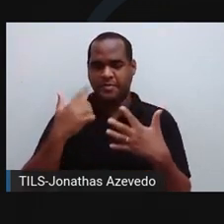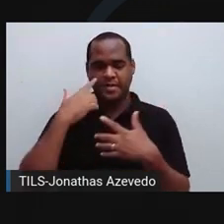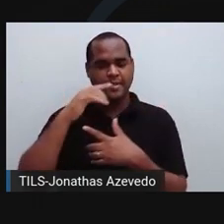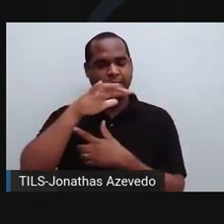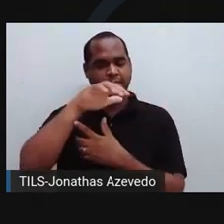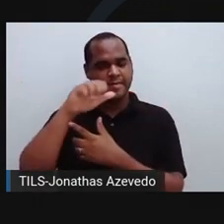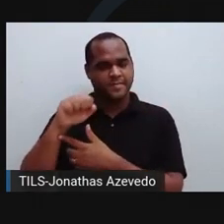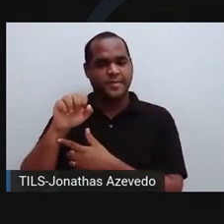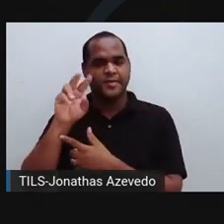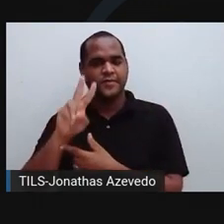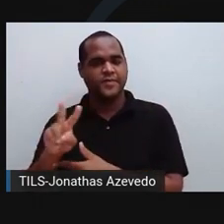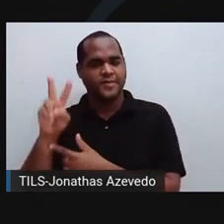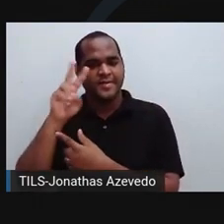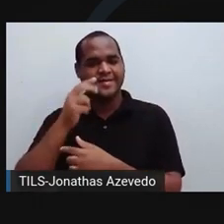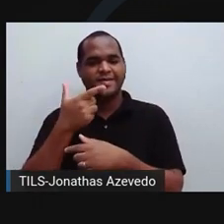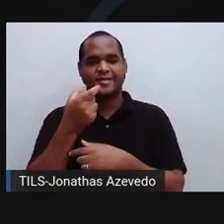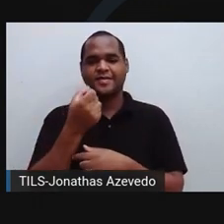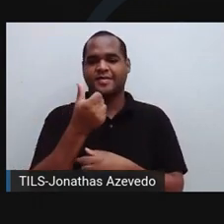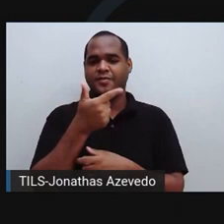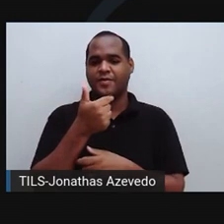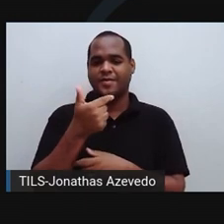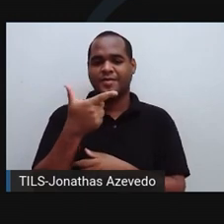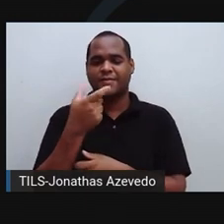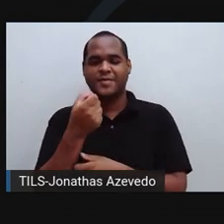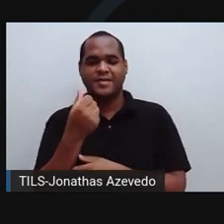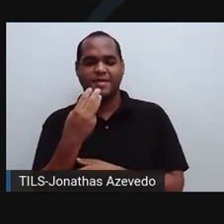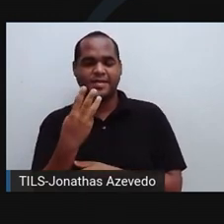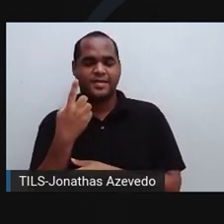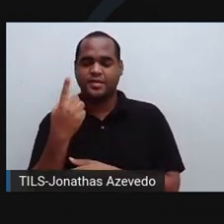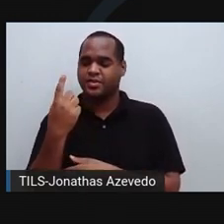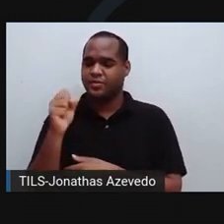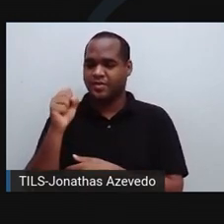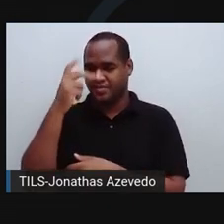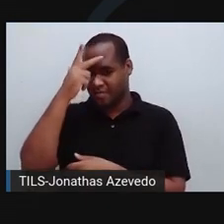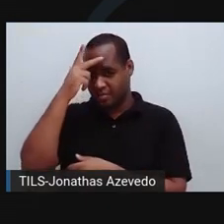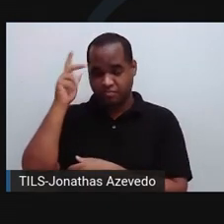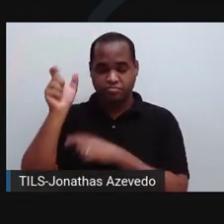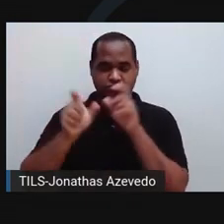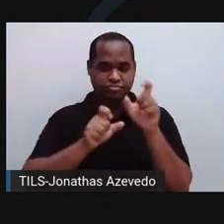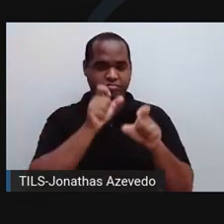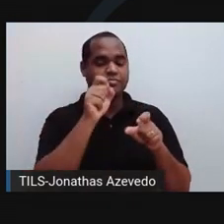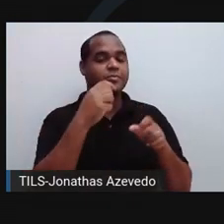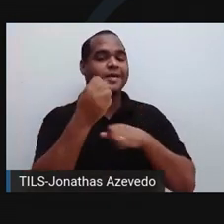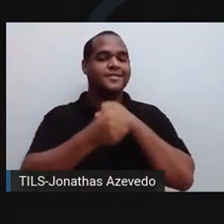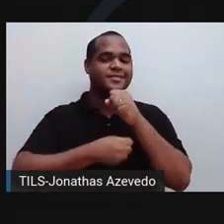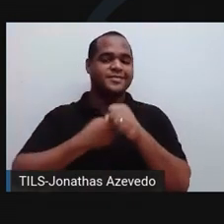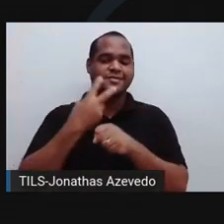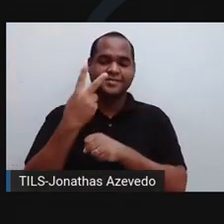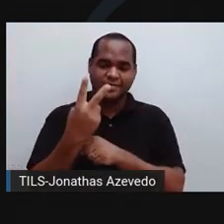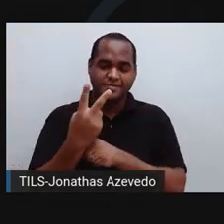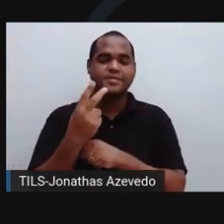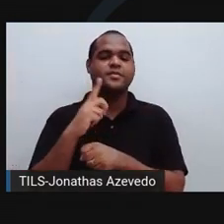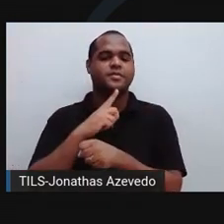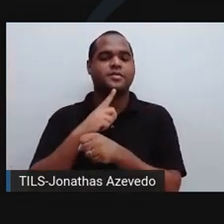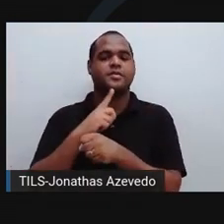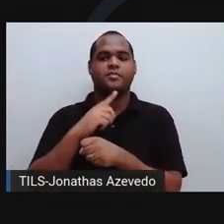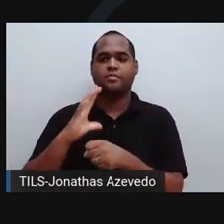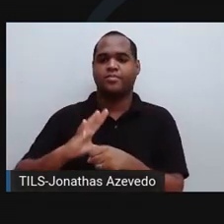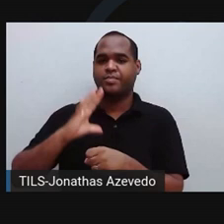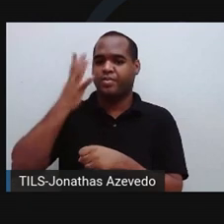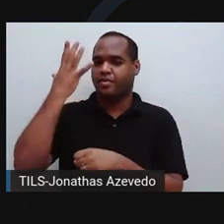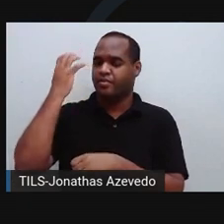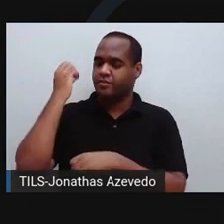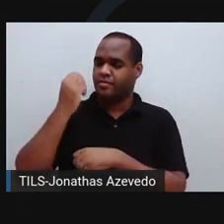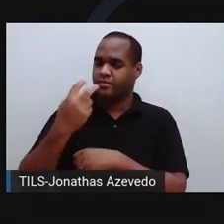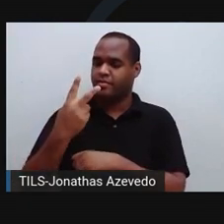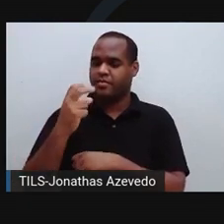Venezuela entre 2012 e 2013 e atingiu 18 pacientes. Dois anos depois, se deu o pior surto até agora no mundo. Foi aqui